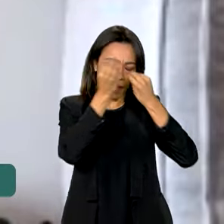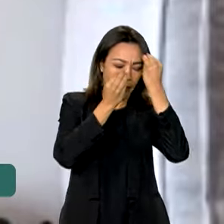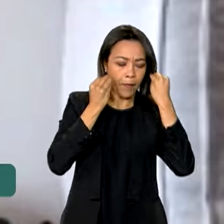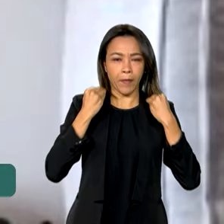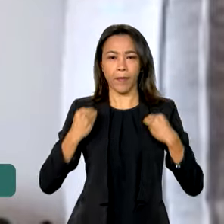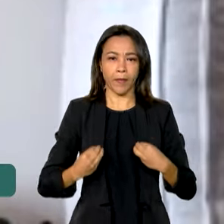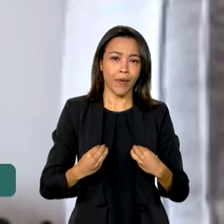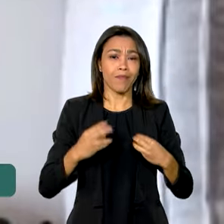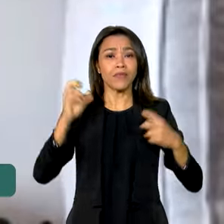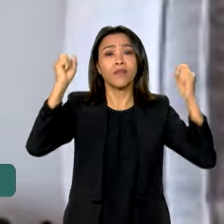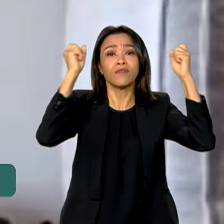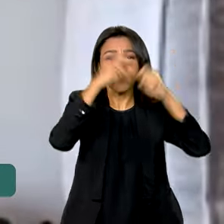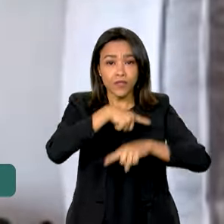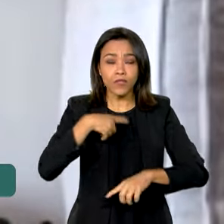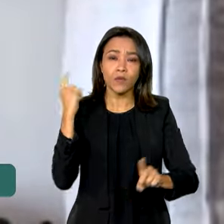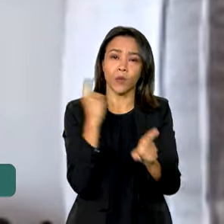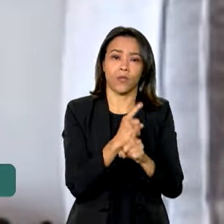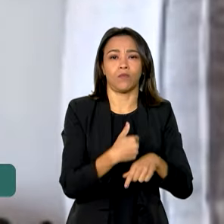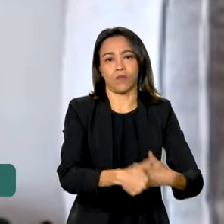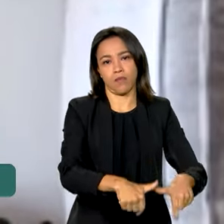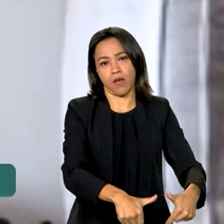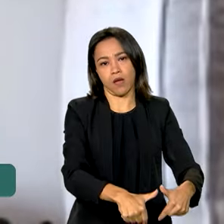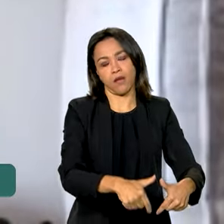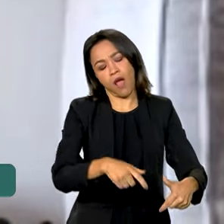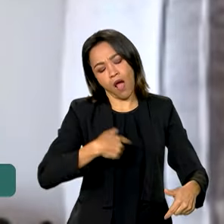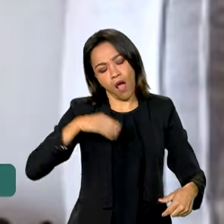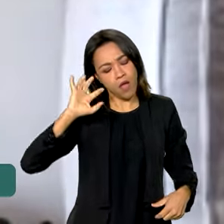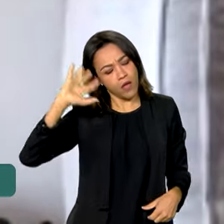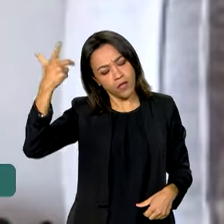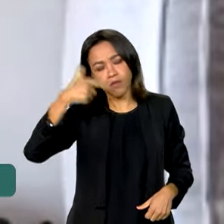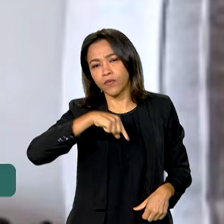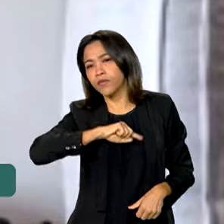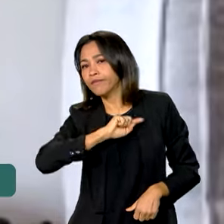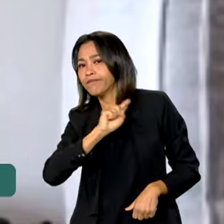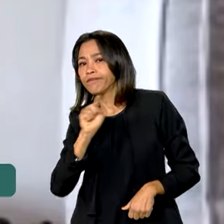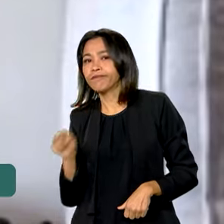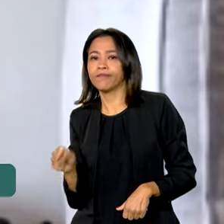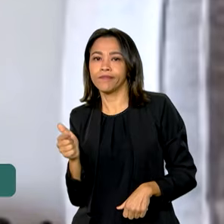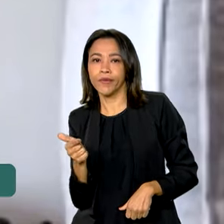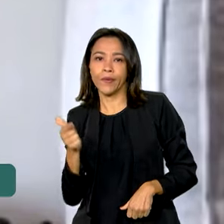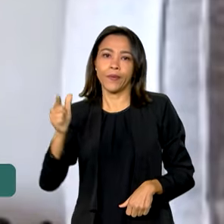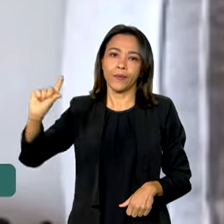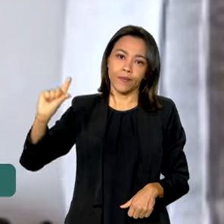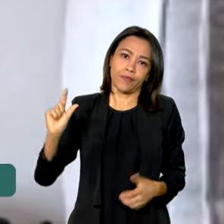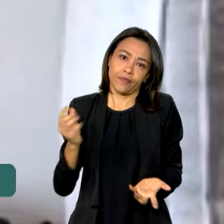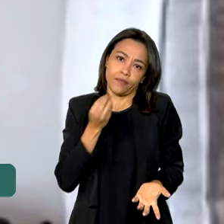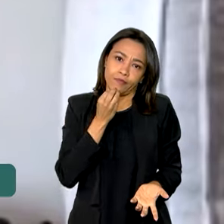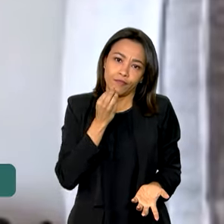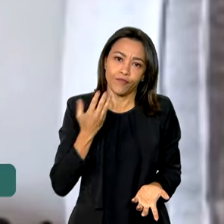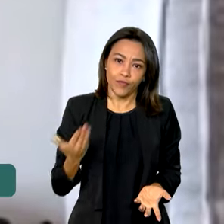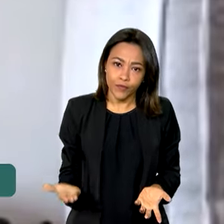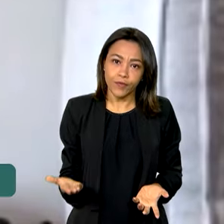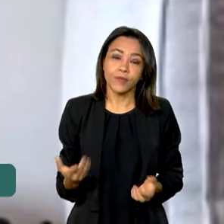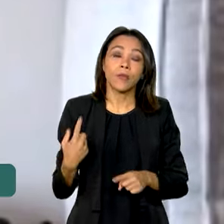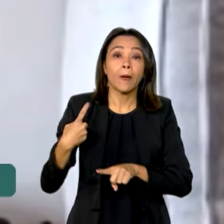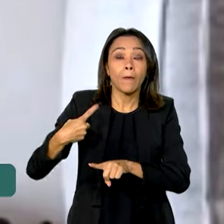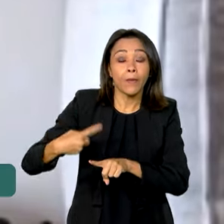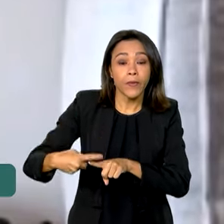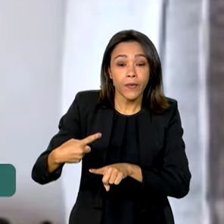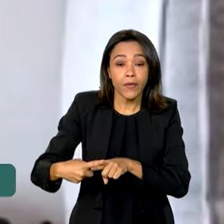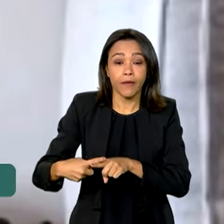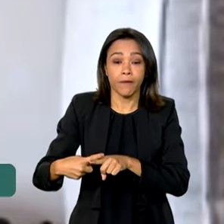encontrar o trabalho. Então eu parti para onde eu podia, entendeu? Porque eu